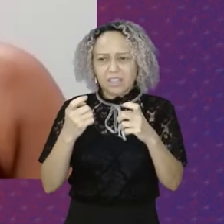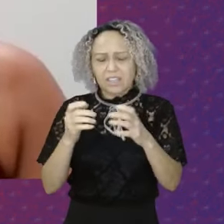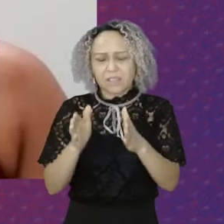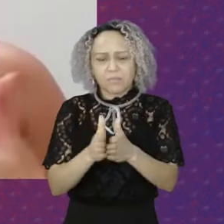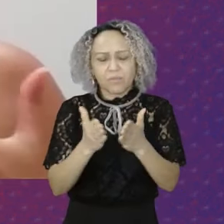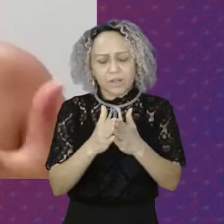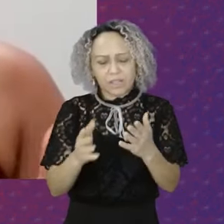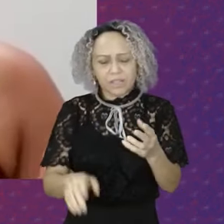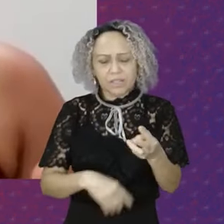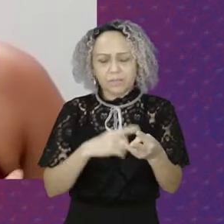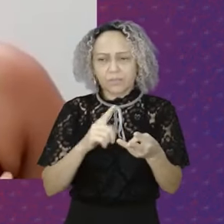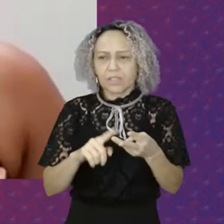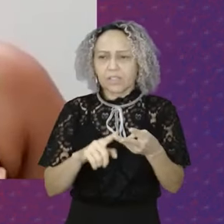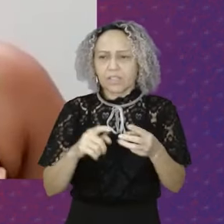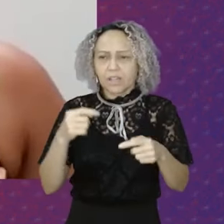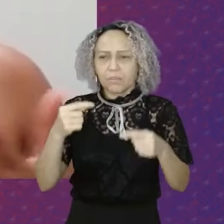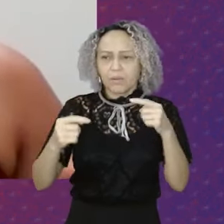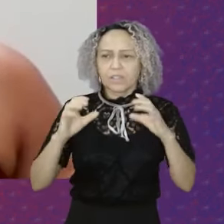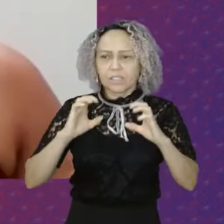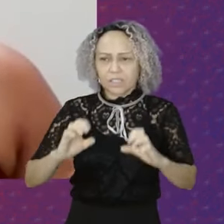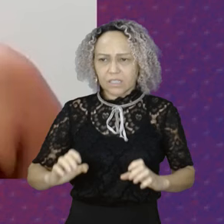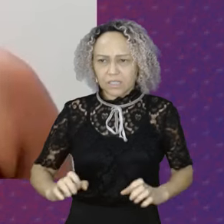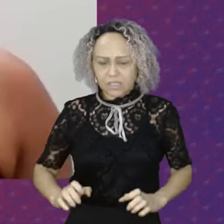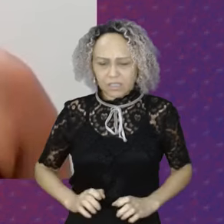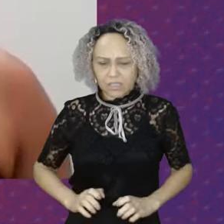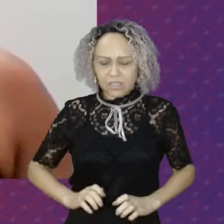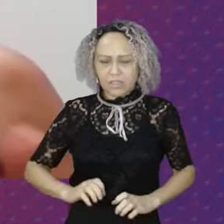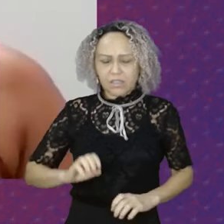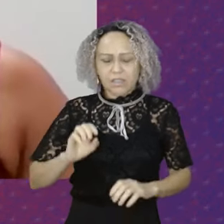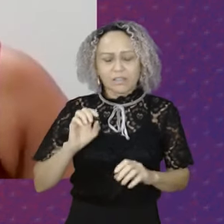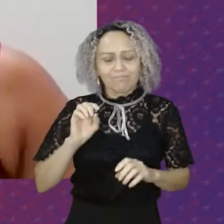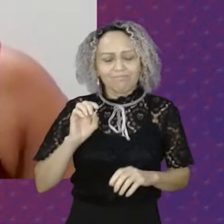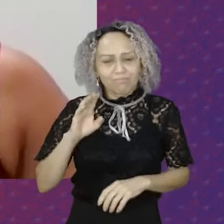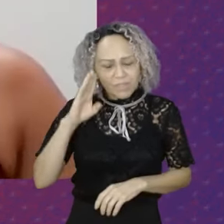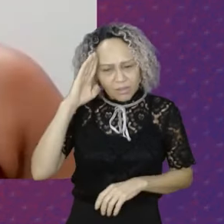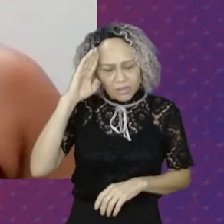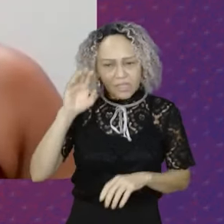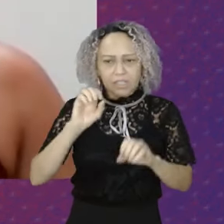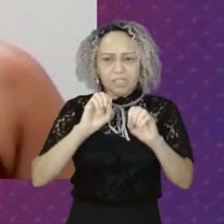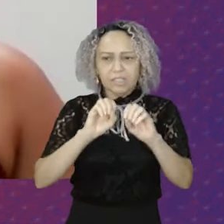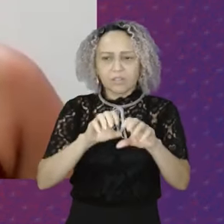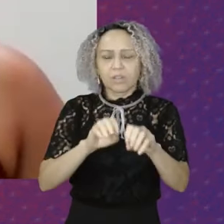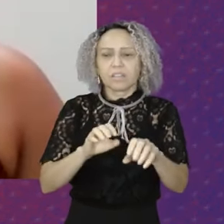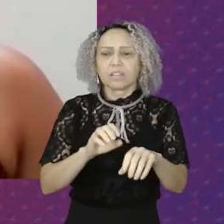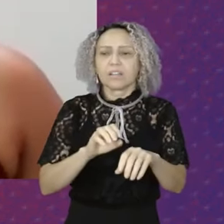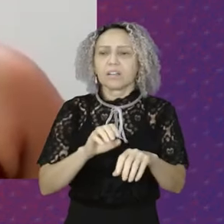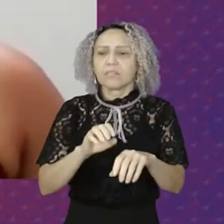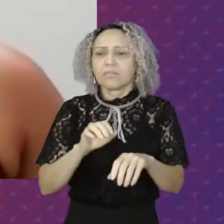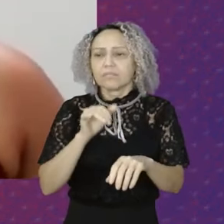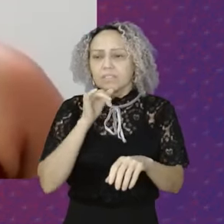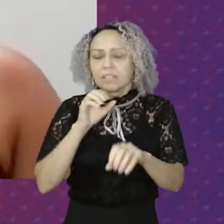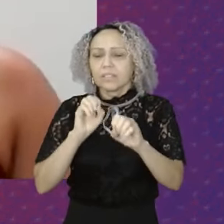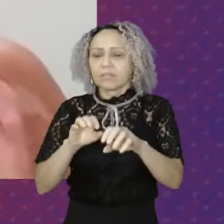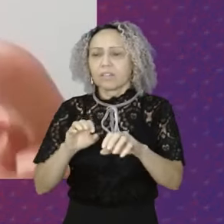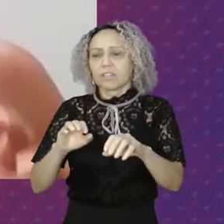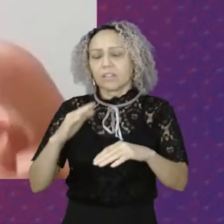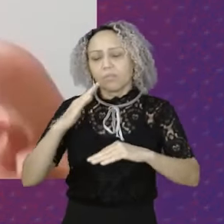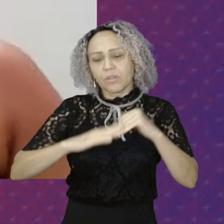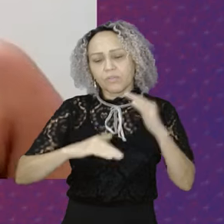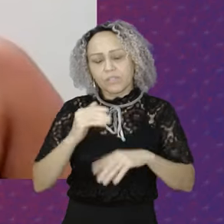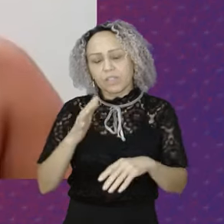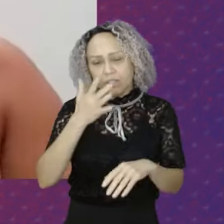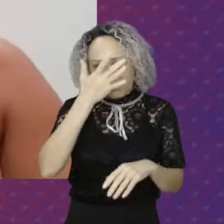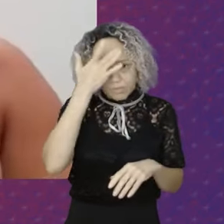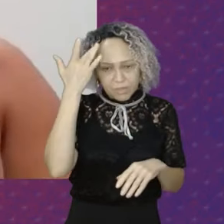De cidadania Em especial Educação formal E ensino Profissionalizante Para presos E egressos O